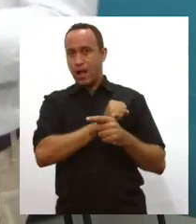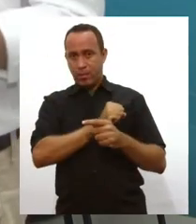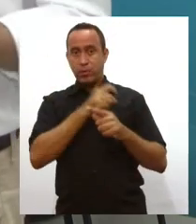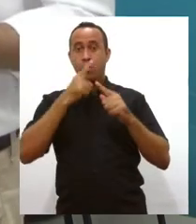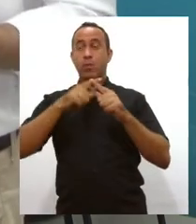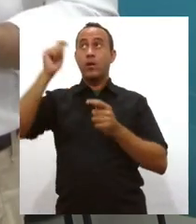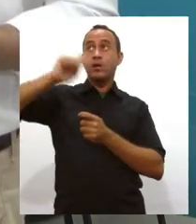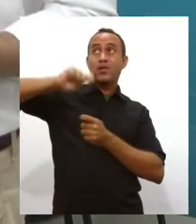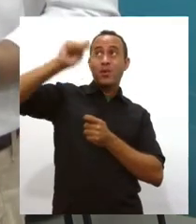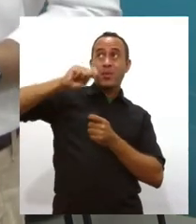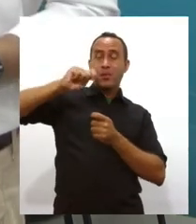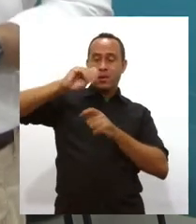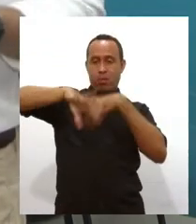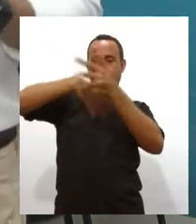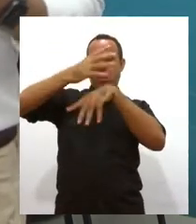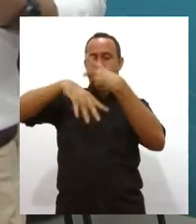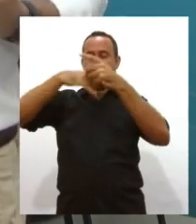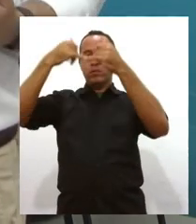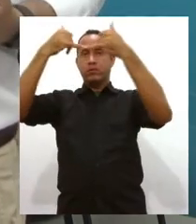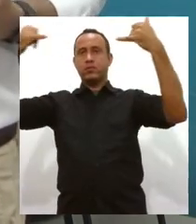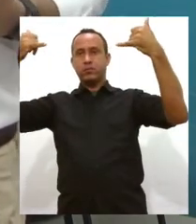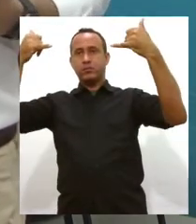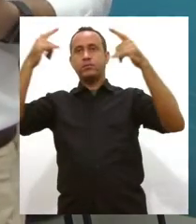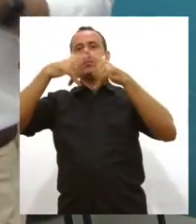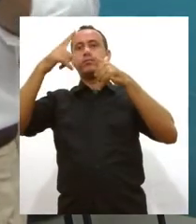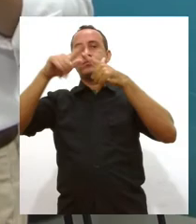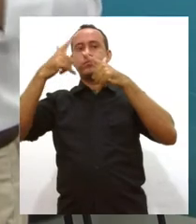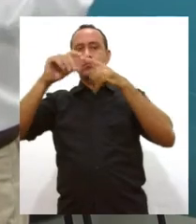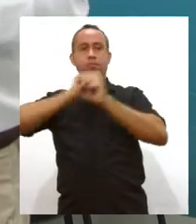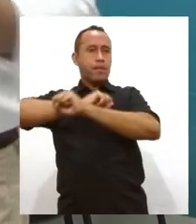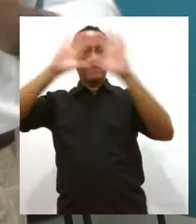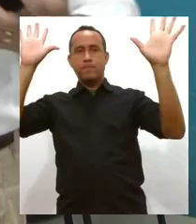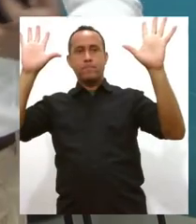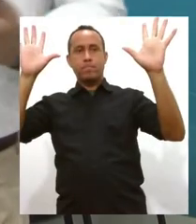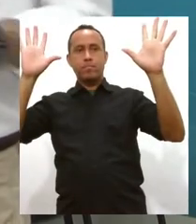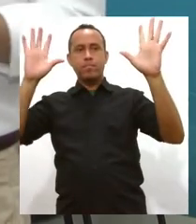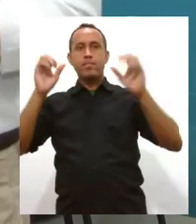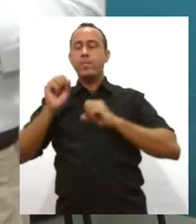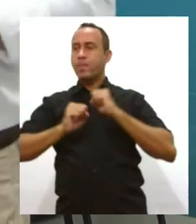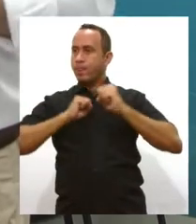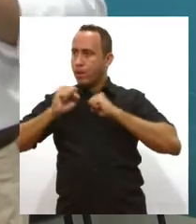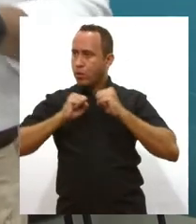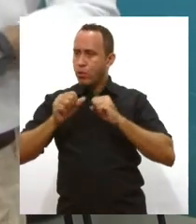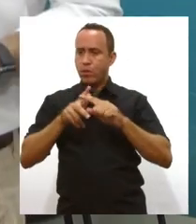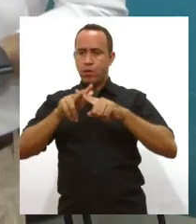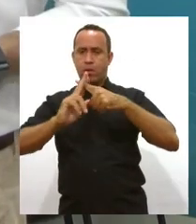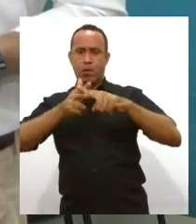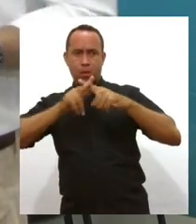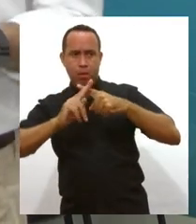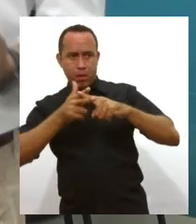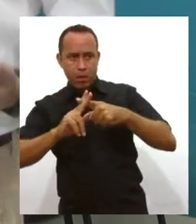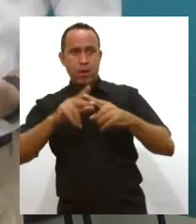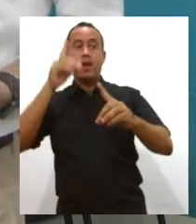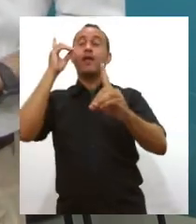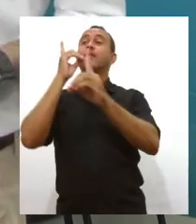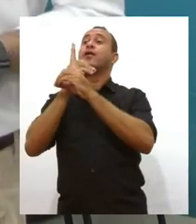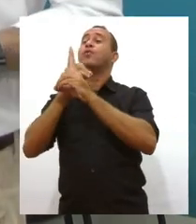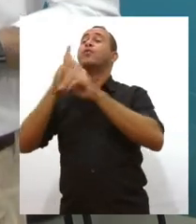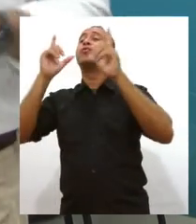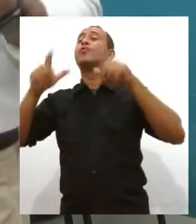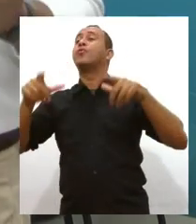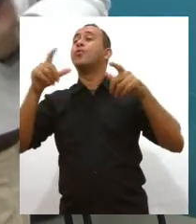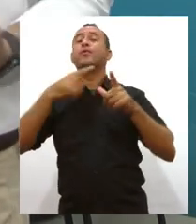causa de uma pipa. E aí, a gente tem que correr para poder fazer remanejamento até encontrar aonde está